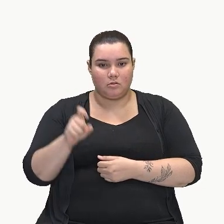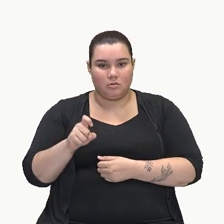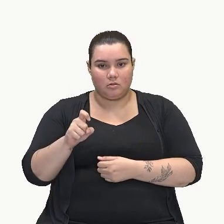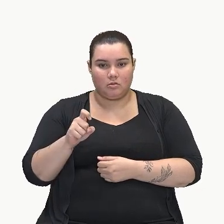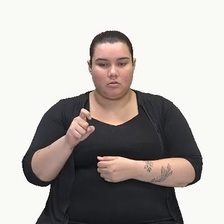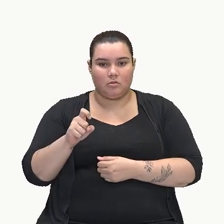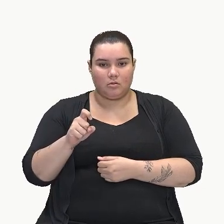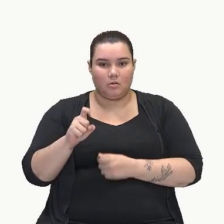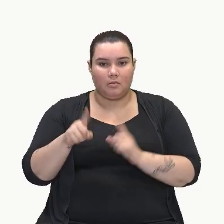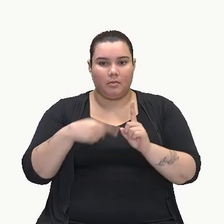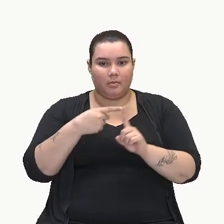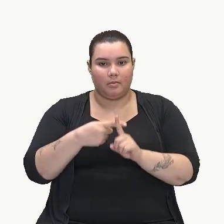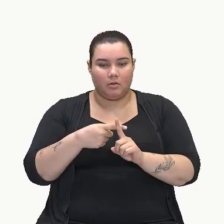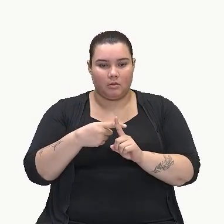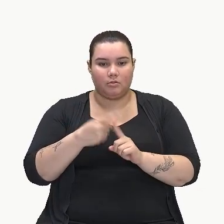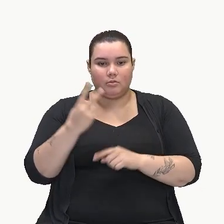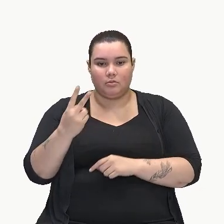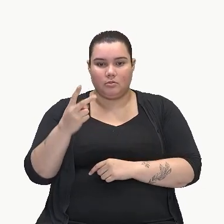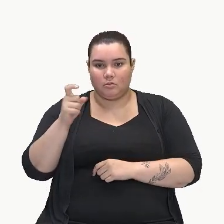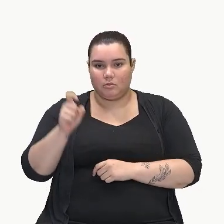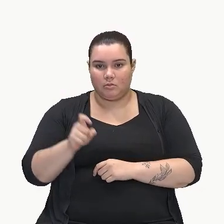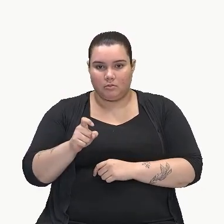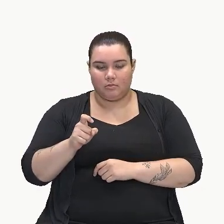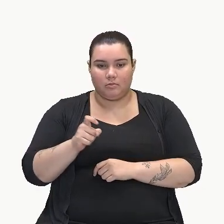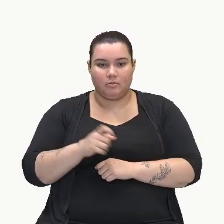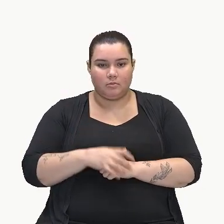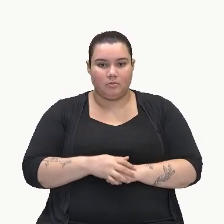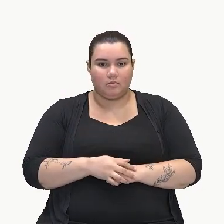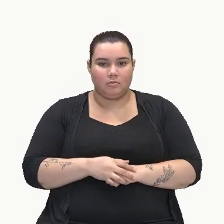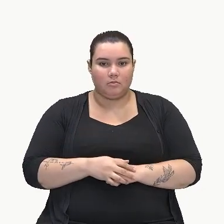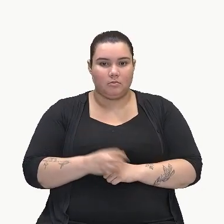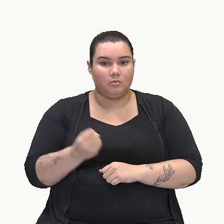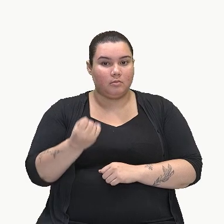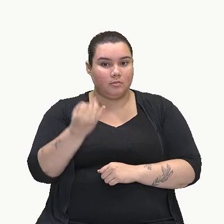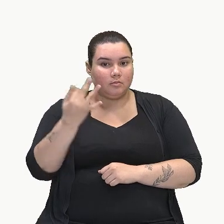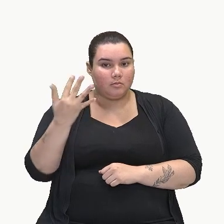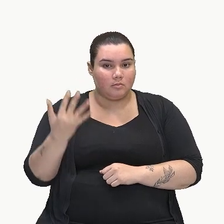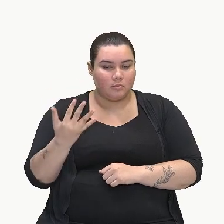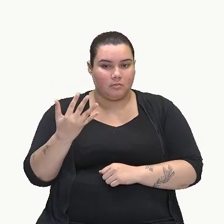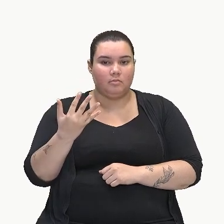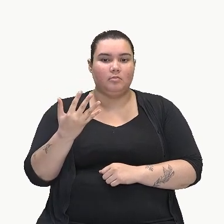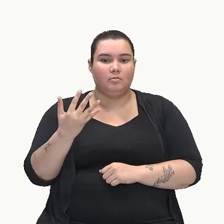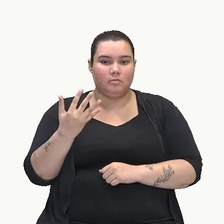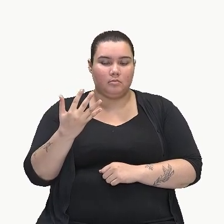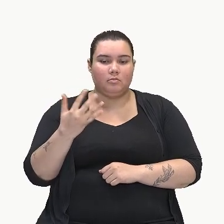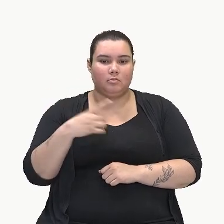e eu vou somar com mais 2X, ó. Quanto X eu vou ter ao todo?